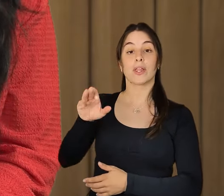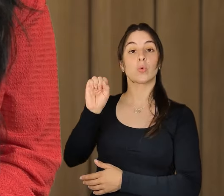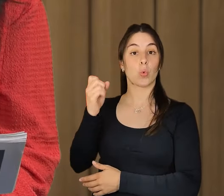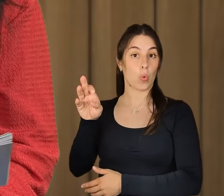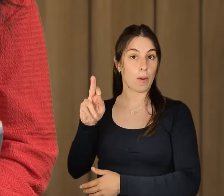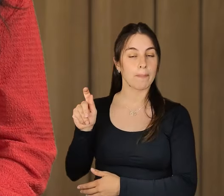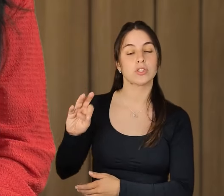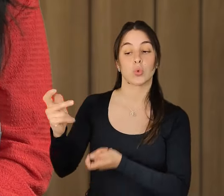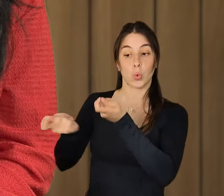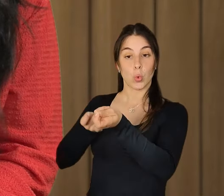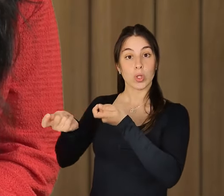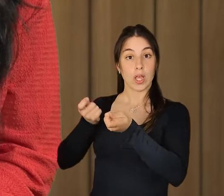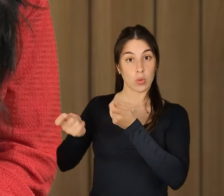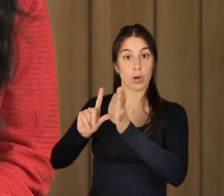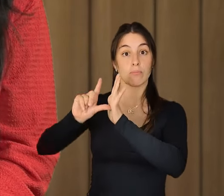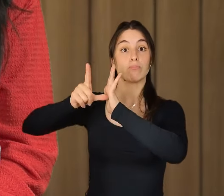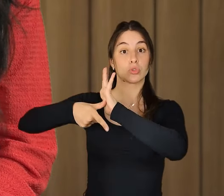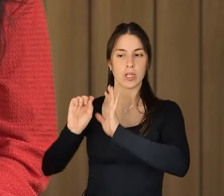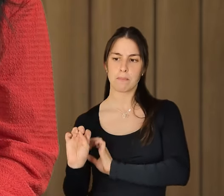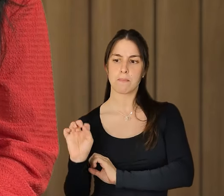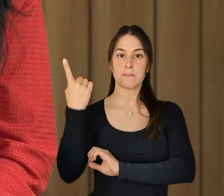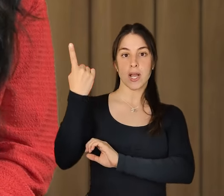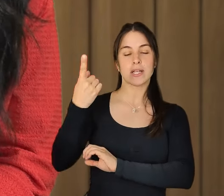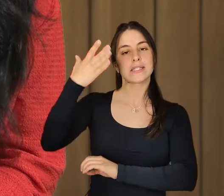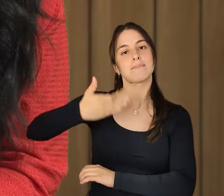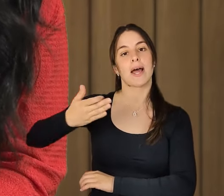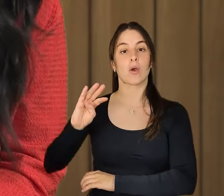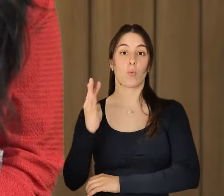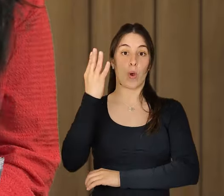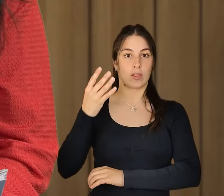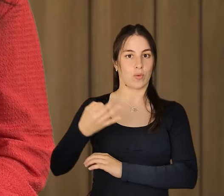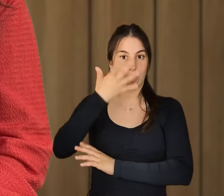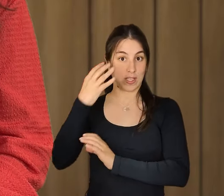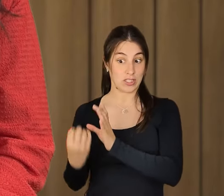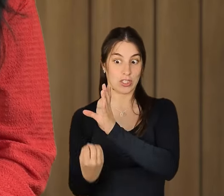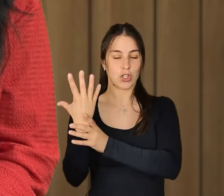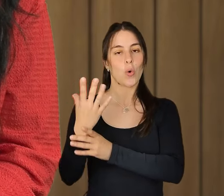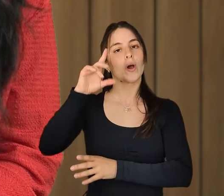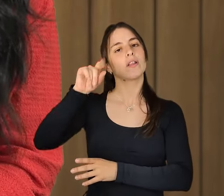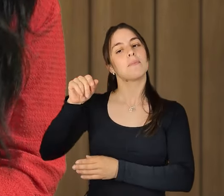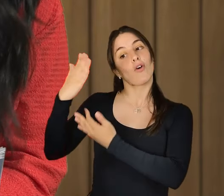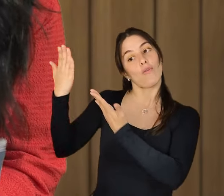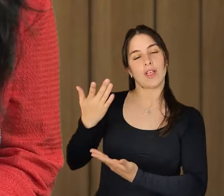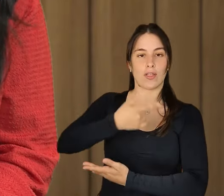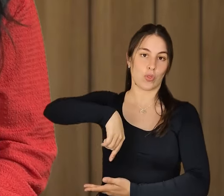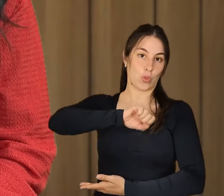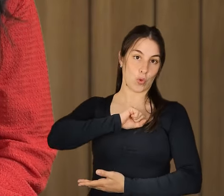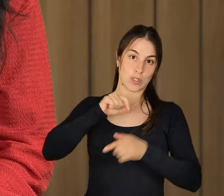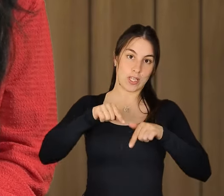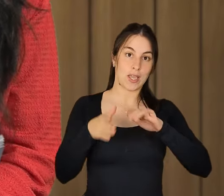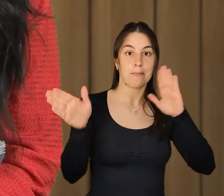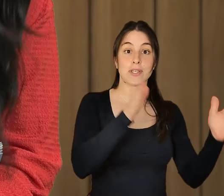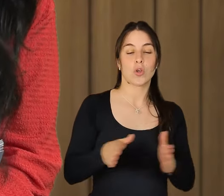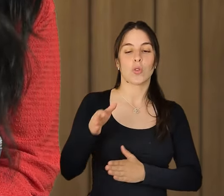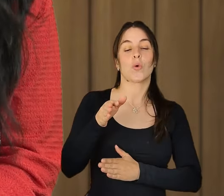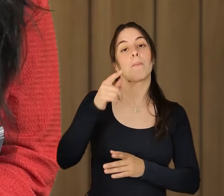é coordenador do projeto piloto da Semana de 4 Dias e é o nosso convidado em mais um episódio de People First. Hoje a dar prioridade ao